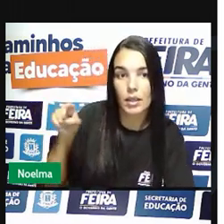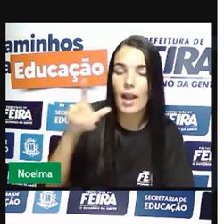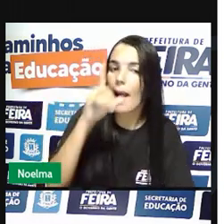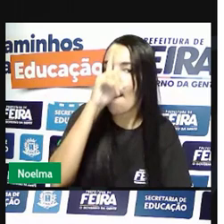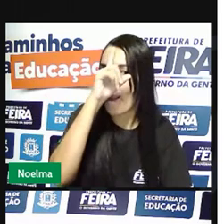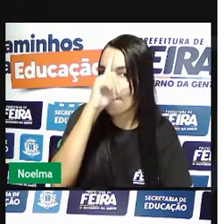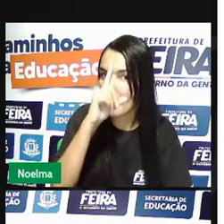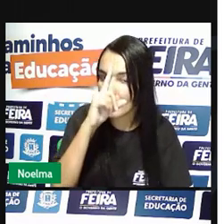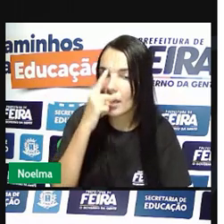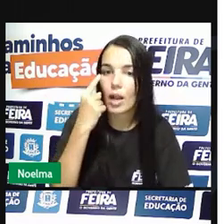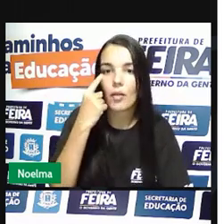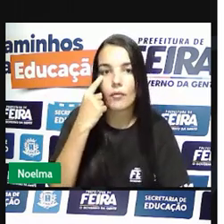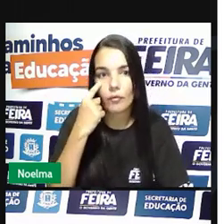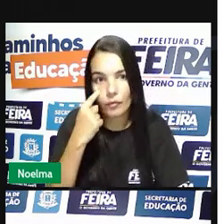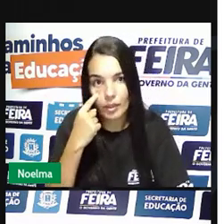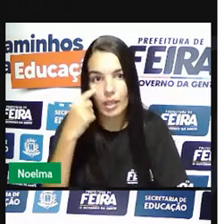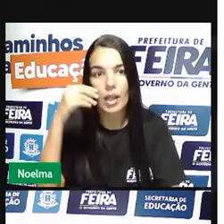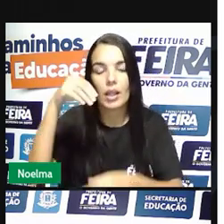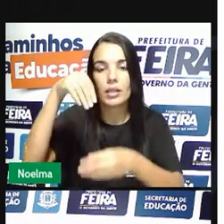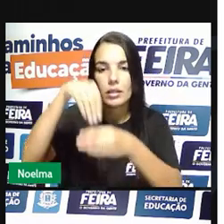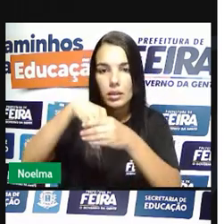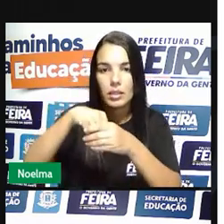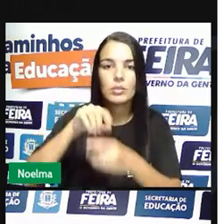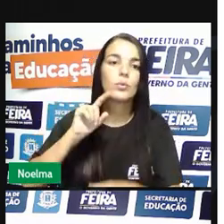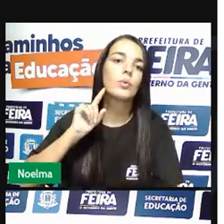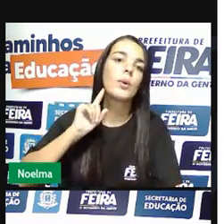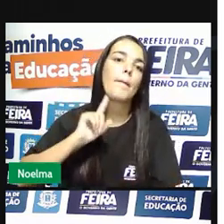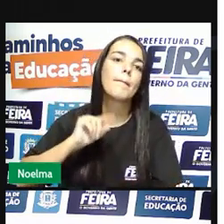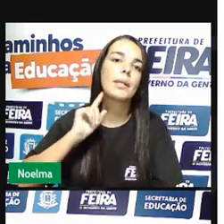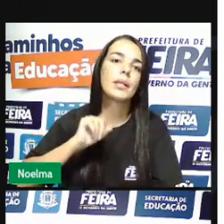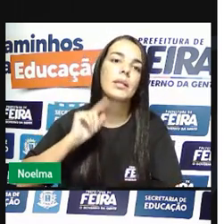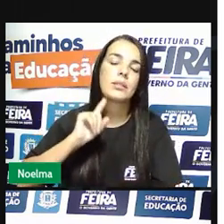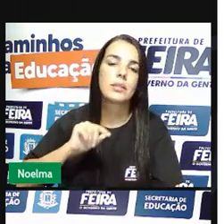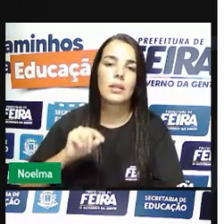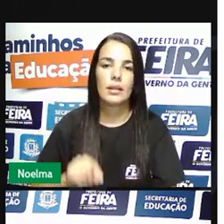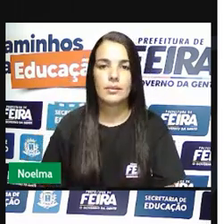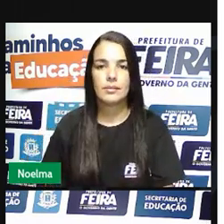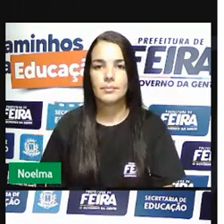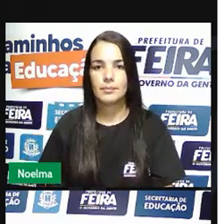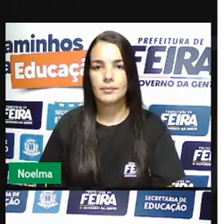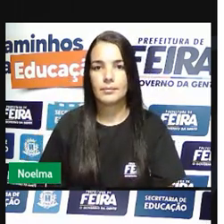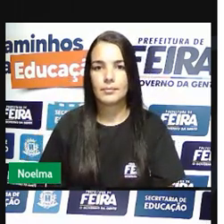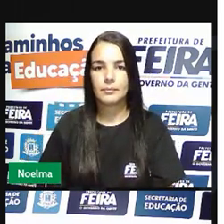a gente vai perceber que foi na região aqui de Minas Gerais.